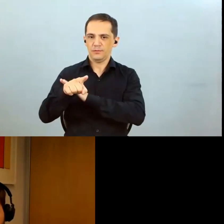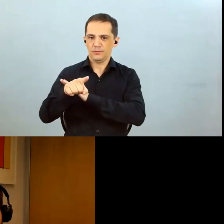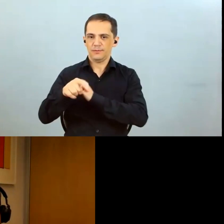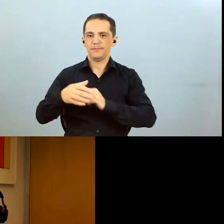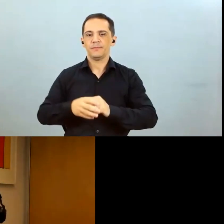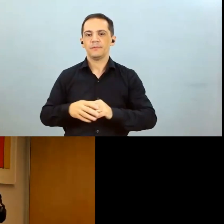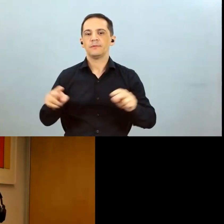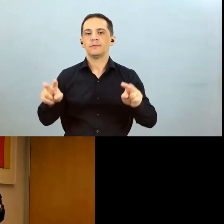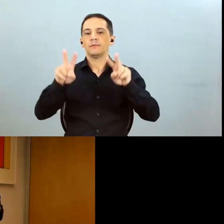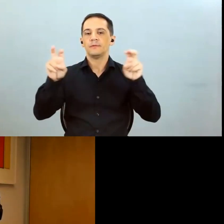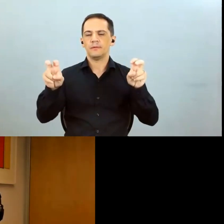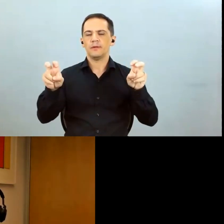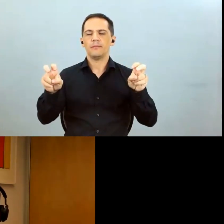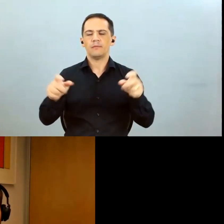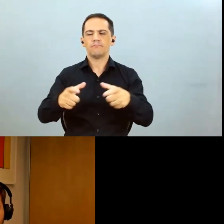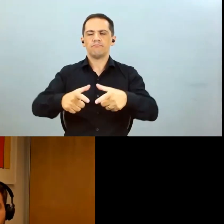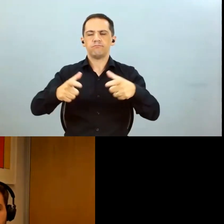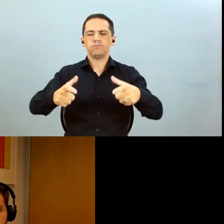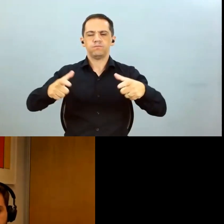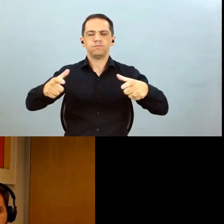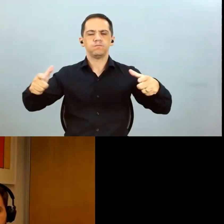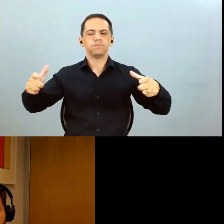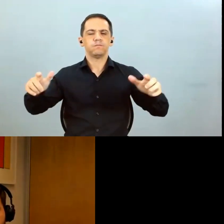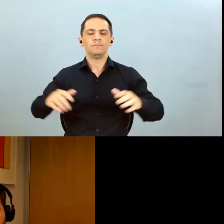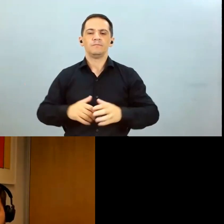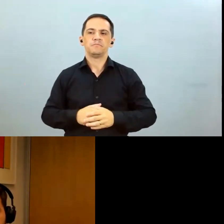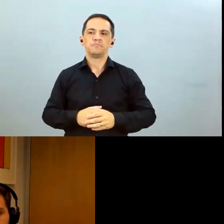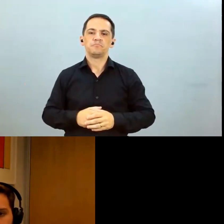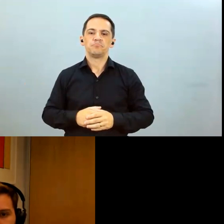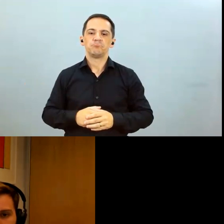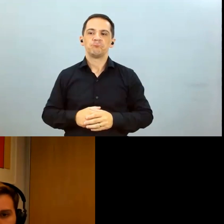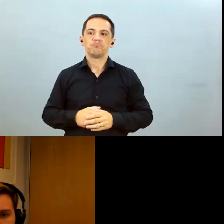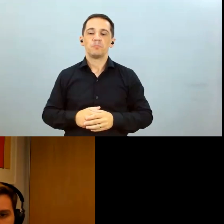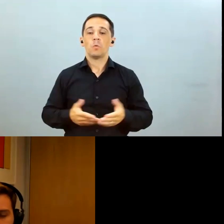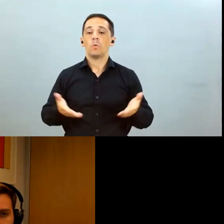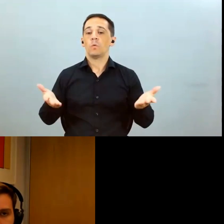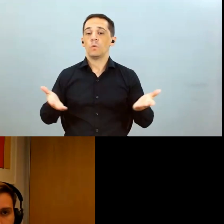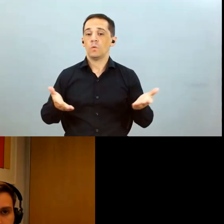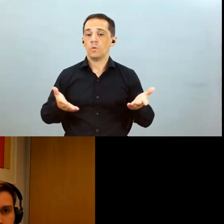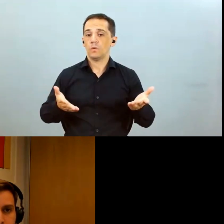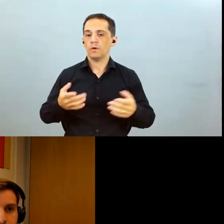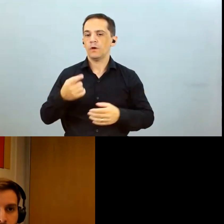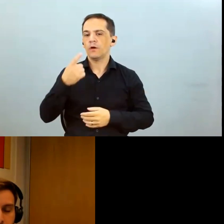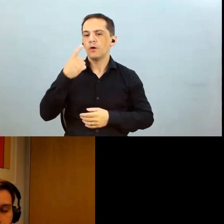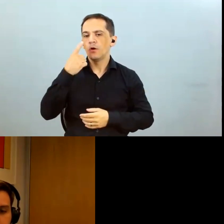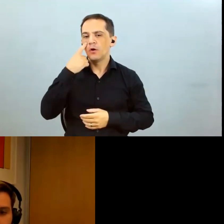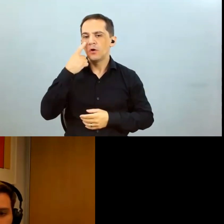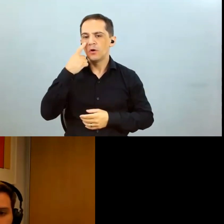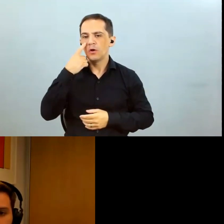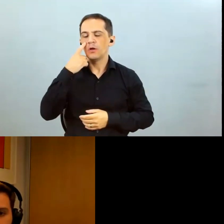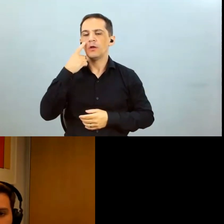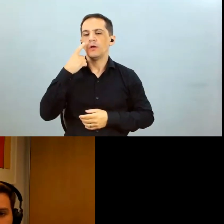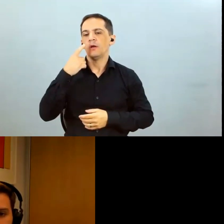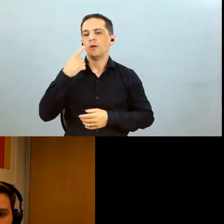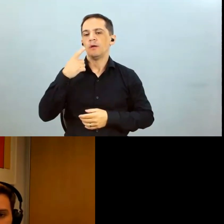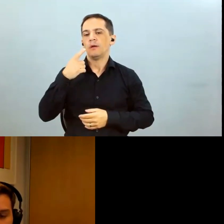crescimento acho que é sempre bom fazer o check mas a gente está vendo uma uma compensação de margem de votos a passar mais históricos para esse